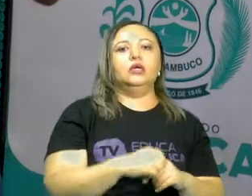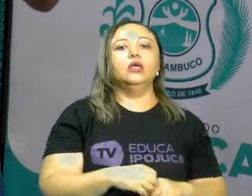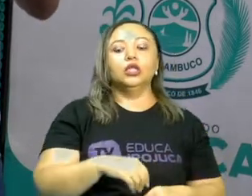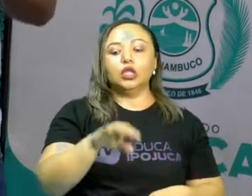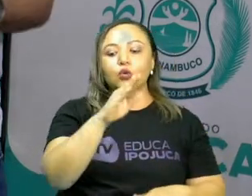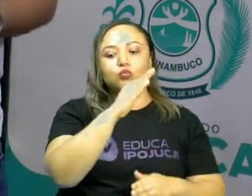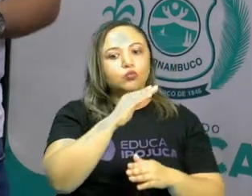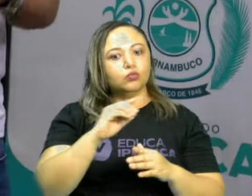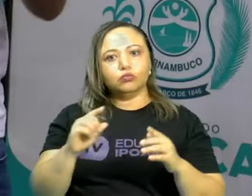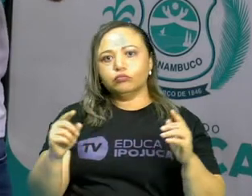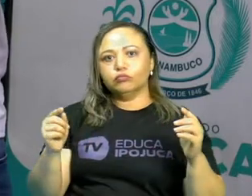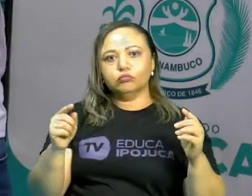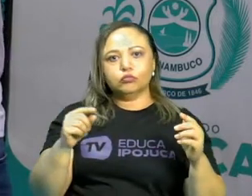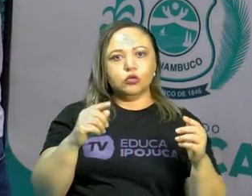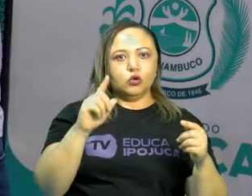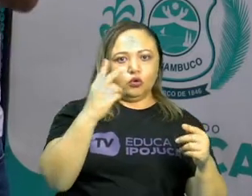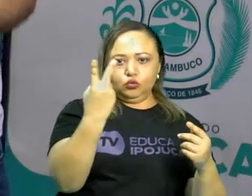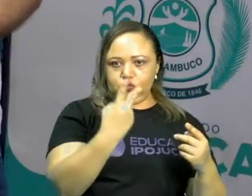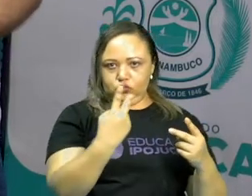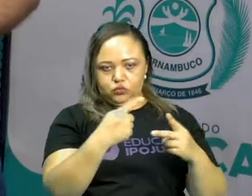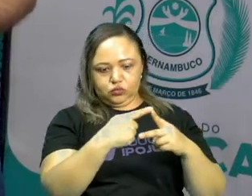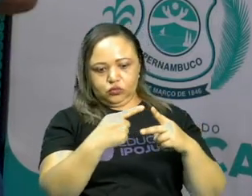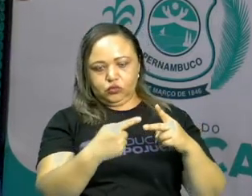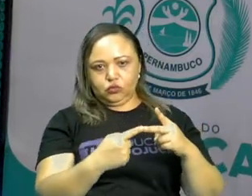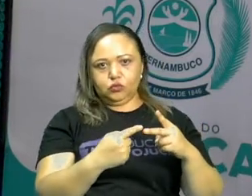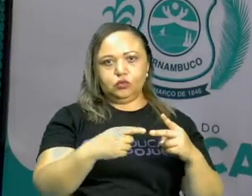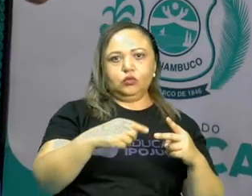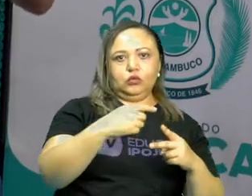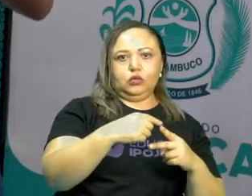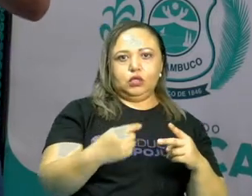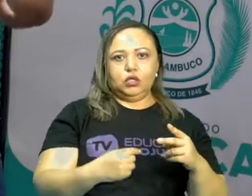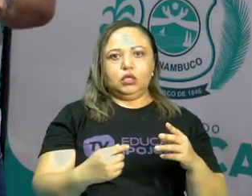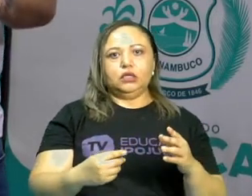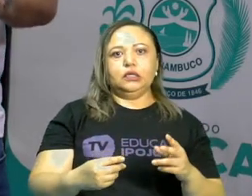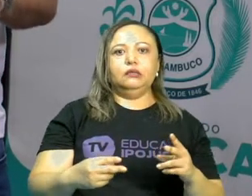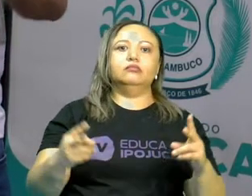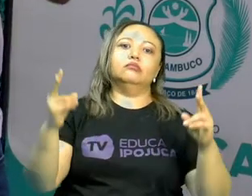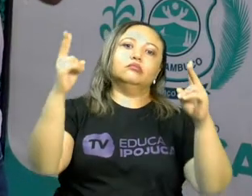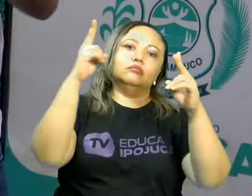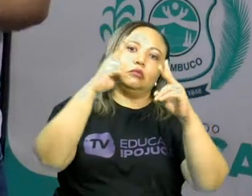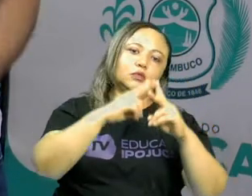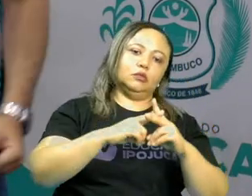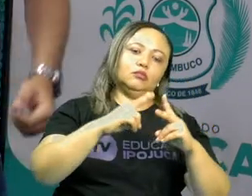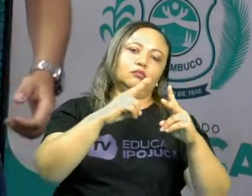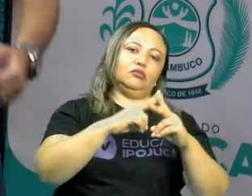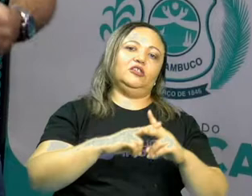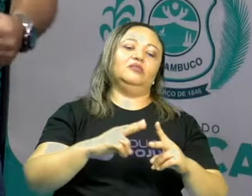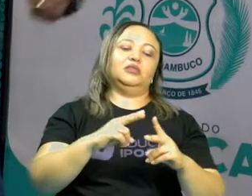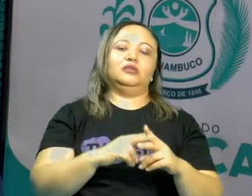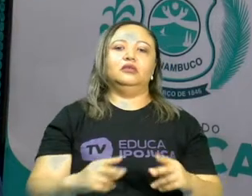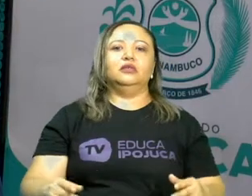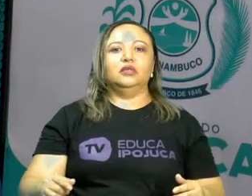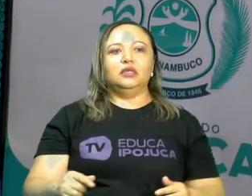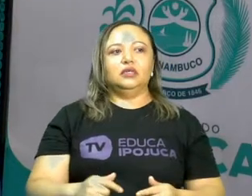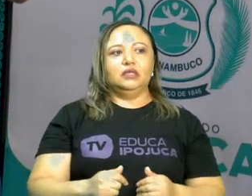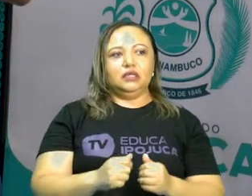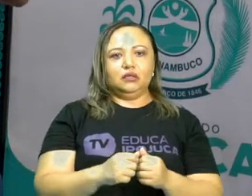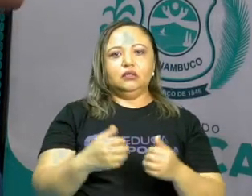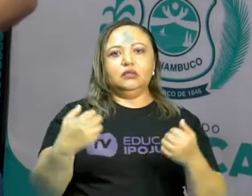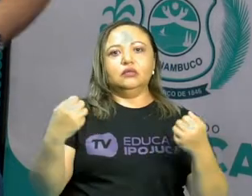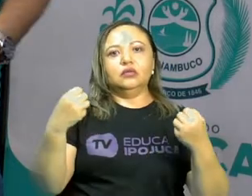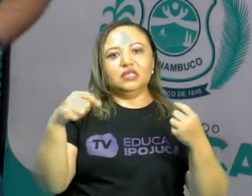essa interferência do Dom Pedro II dentro da igreja católica vai fazer com que ele entre em